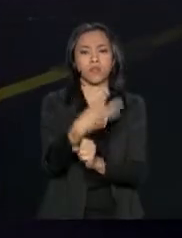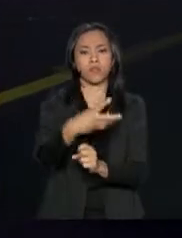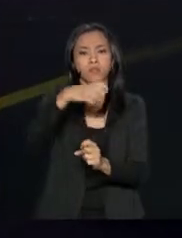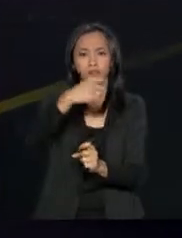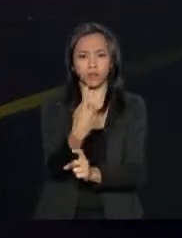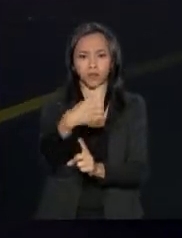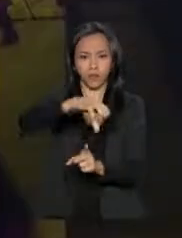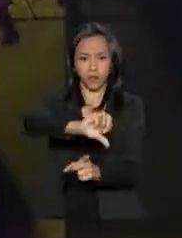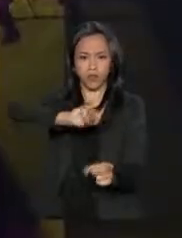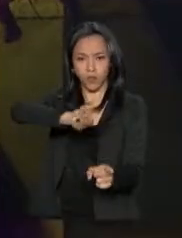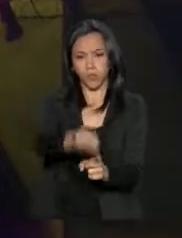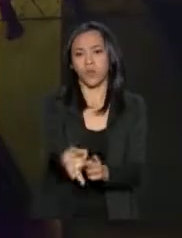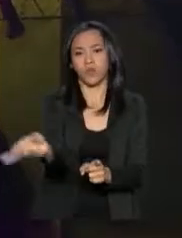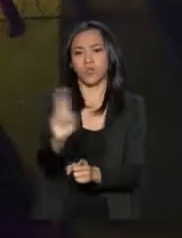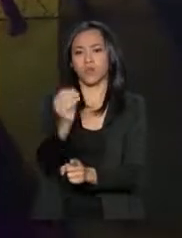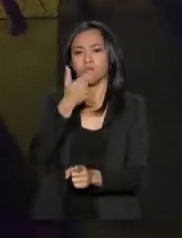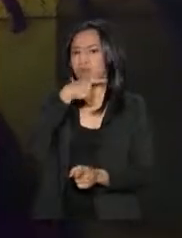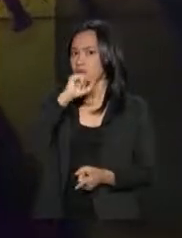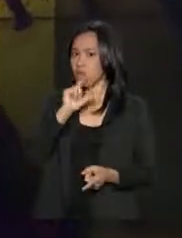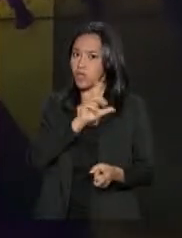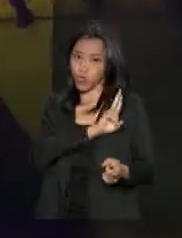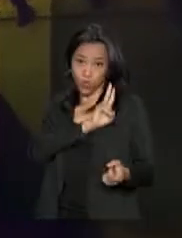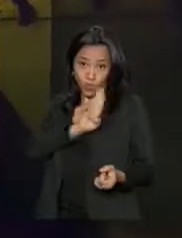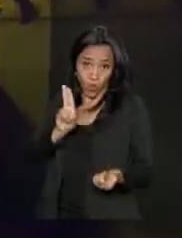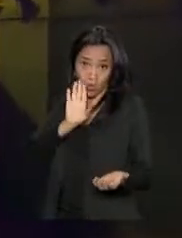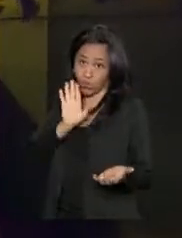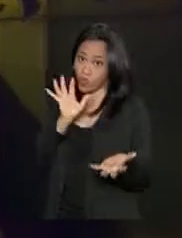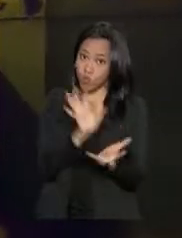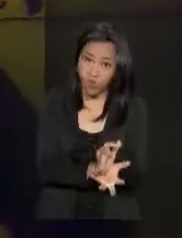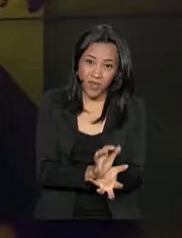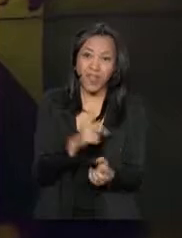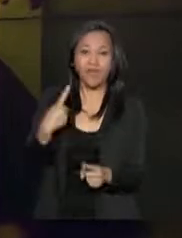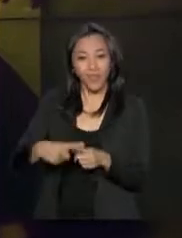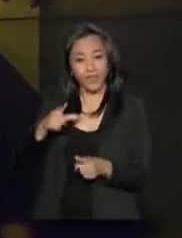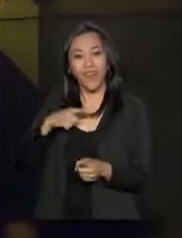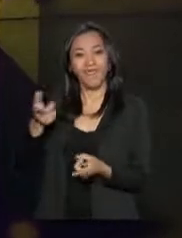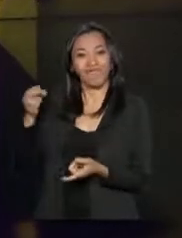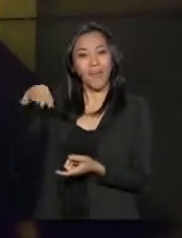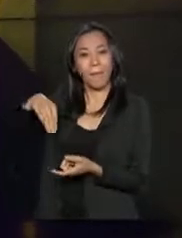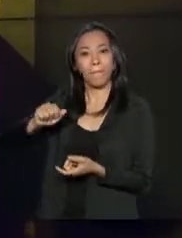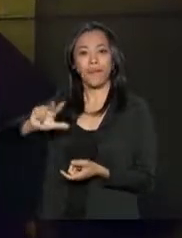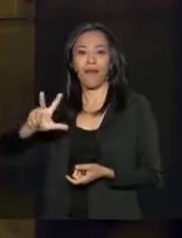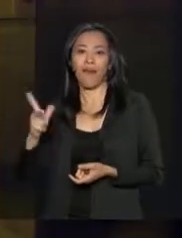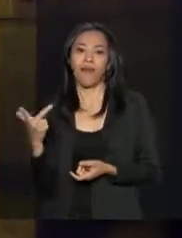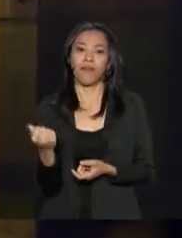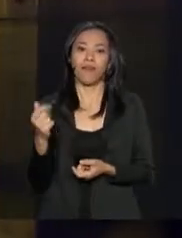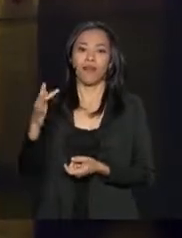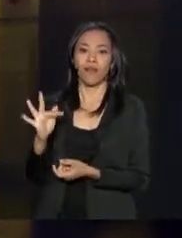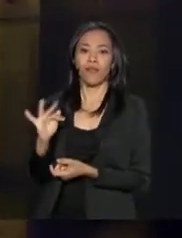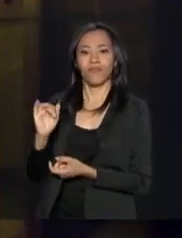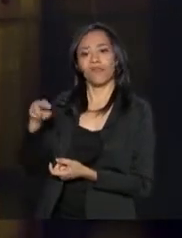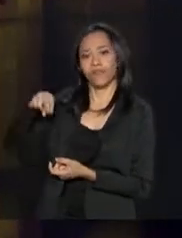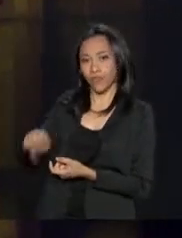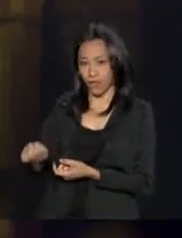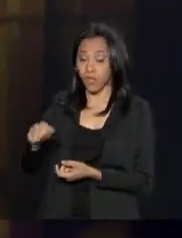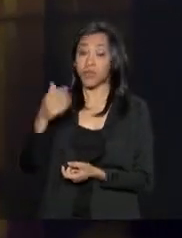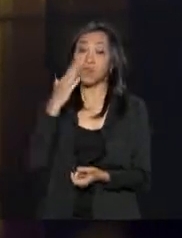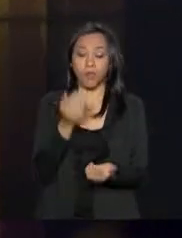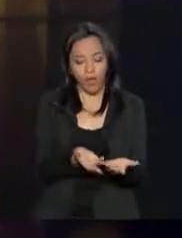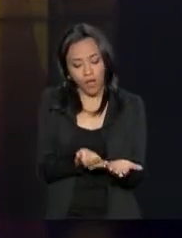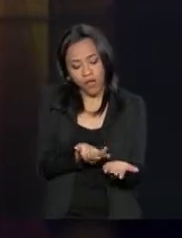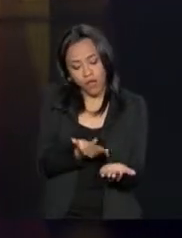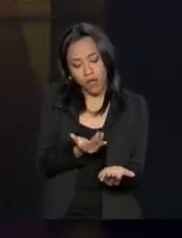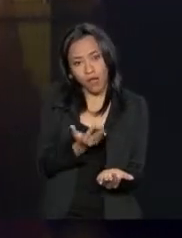milhões de reais. Quem não estiver neste lote é porque está na malha fina. De acordo com a Receita Federal, a quantidade de documentos